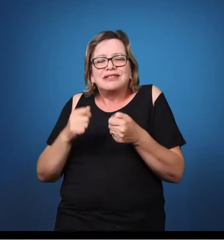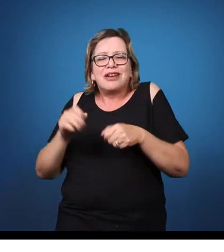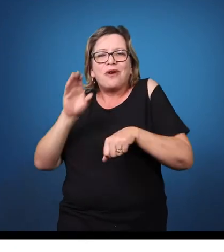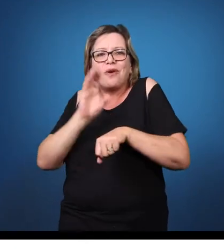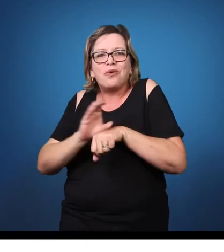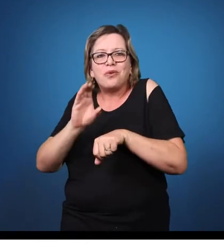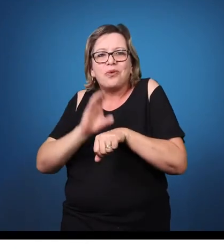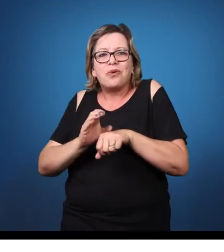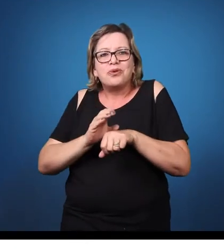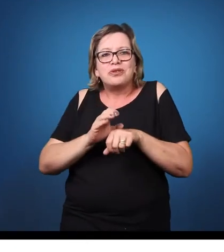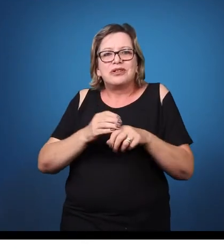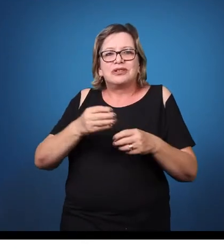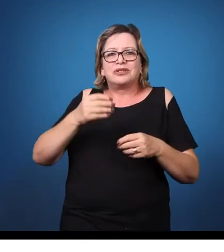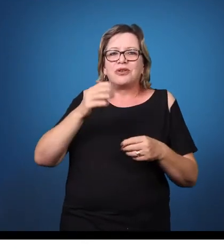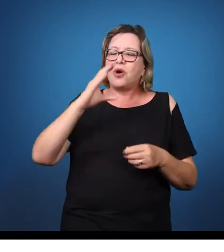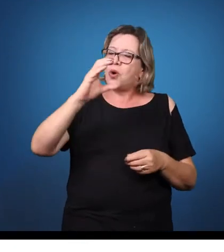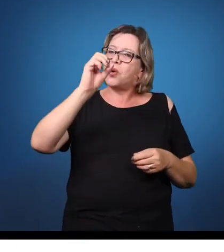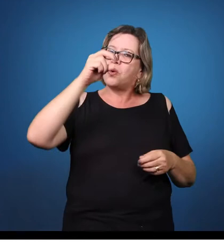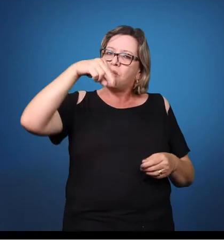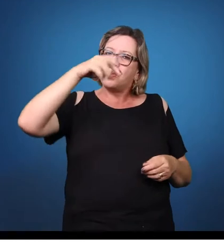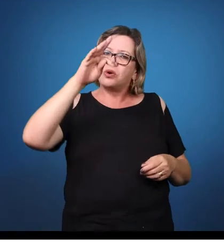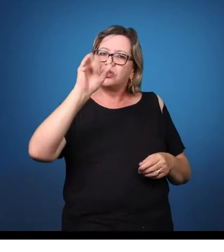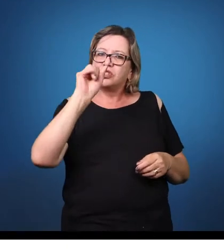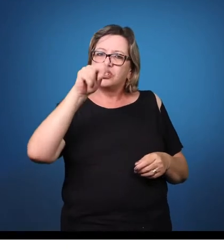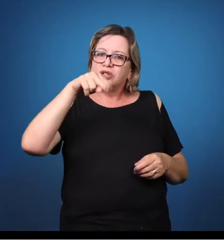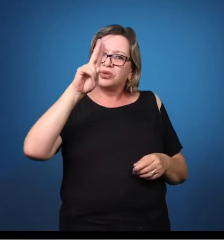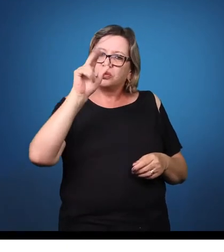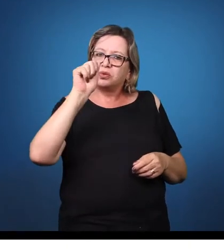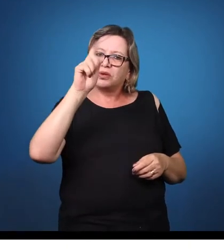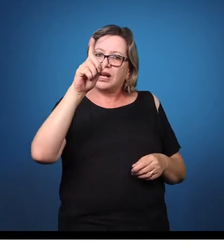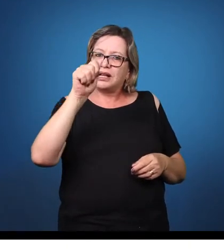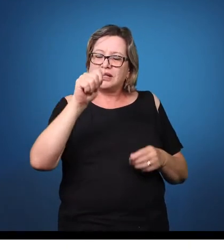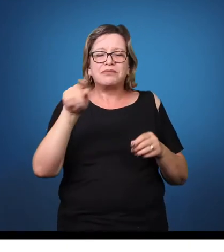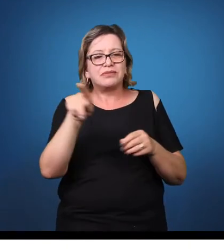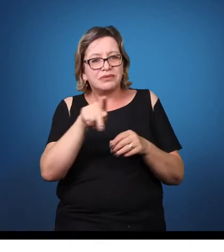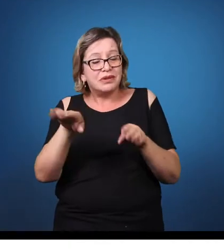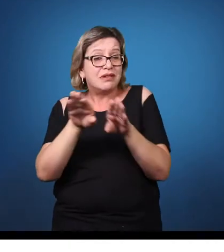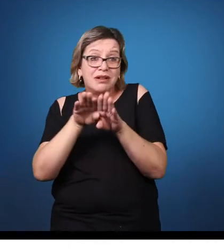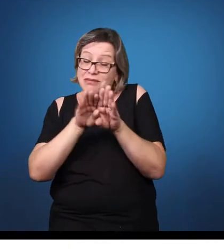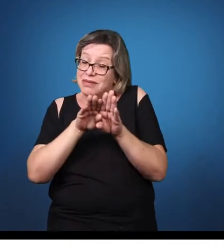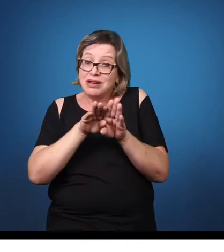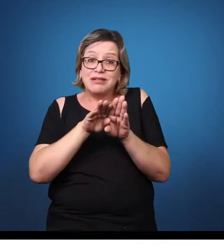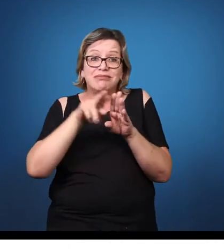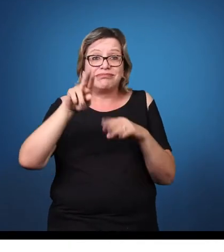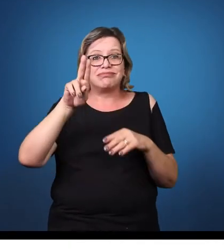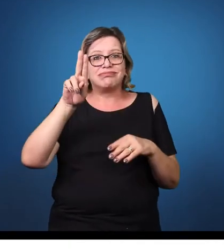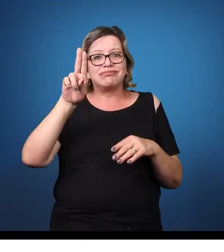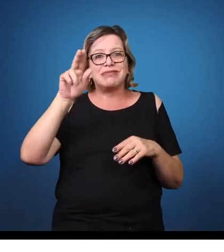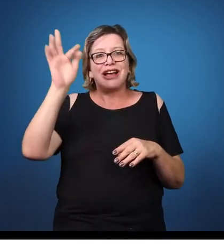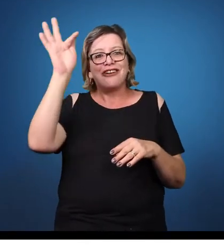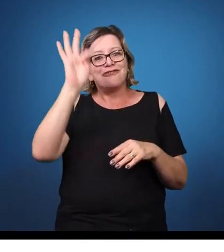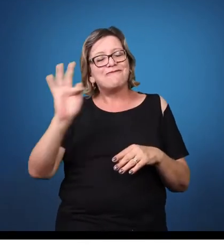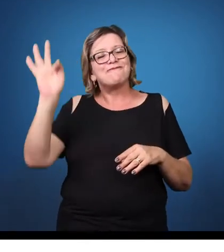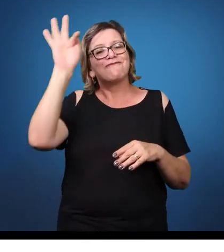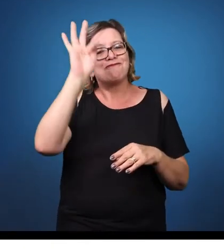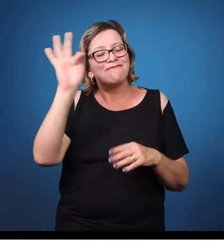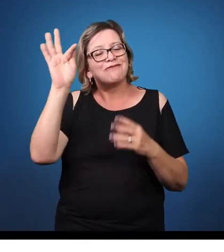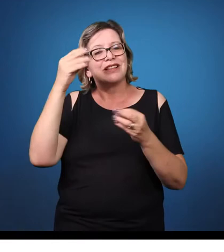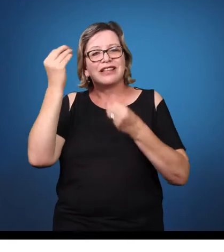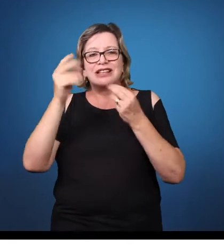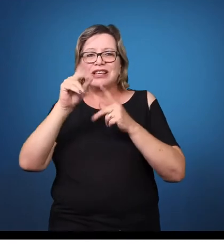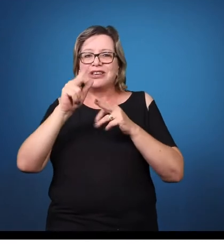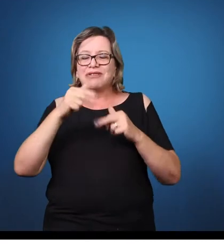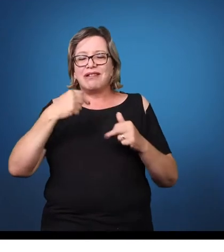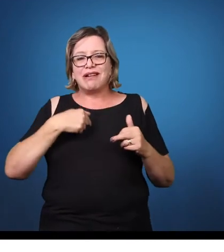anos. 10 anos sendo professora desse grupo de deficientes intelectuais. E cada caso é um caso diferente.